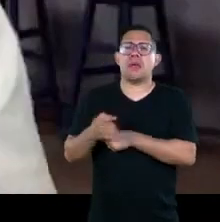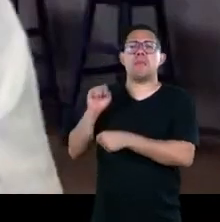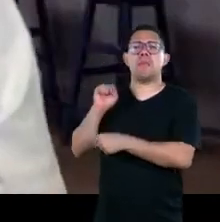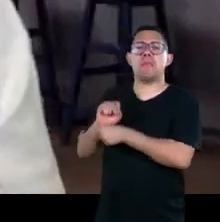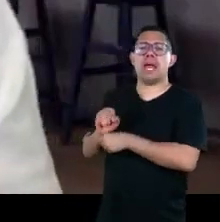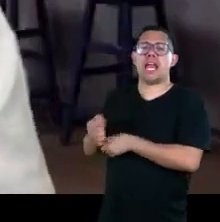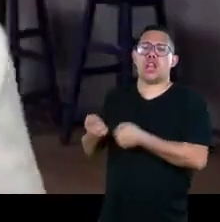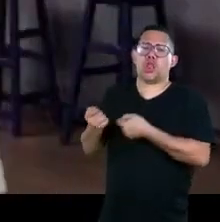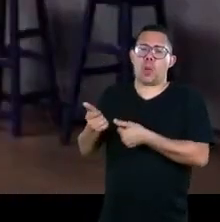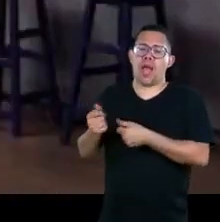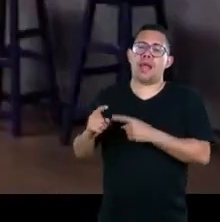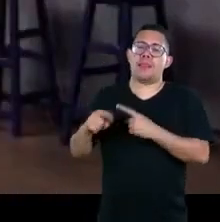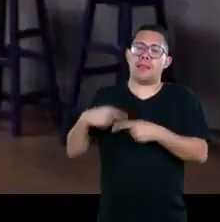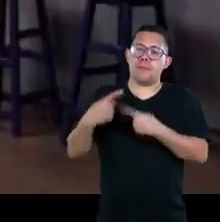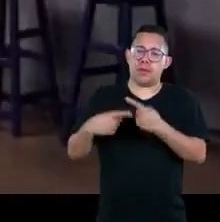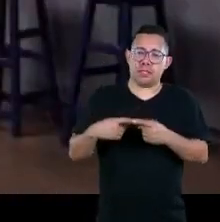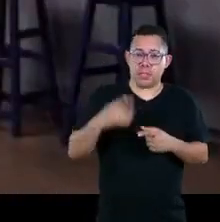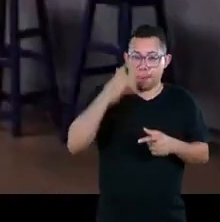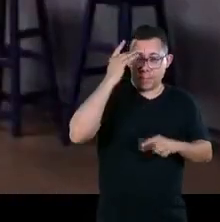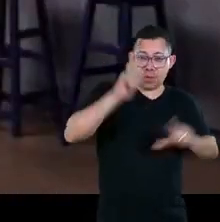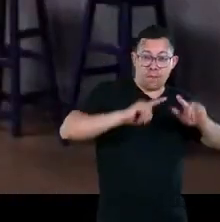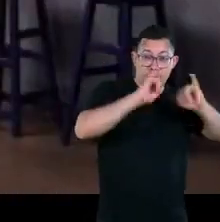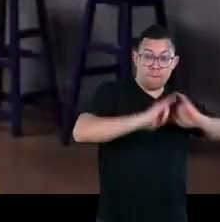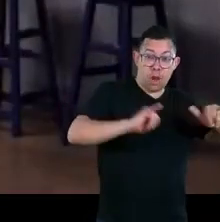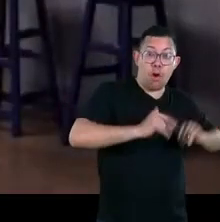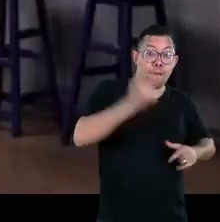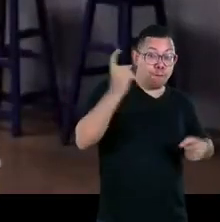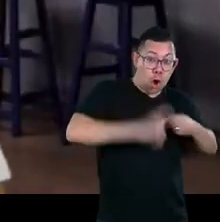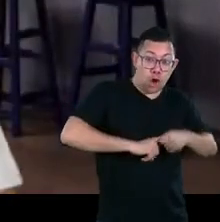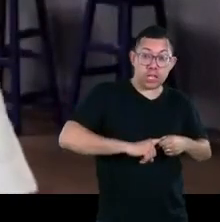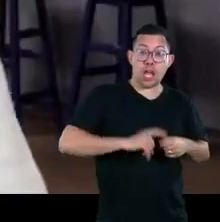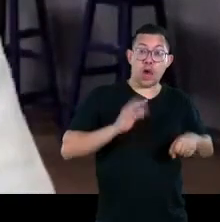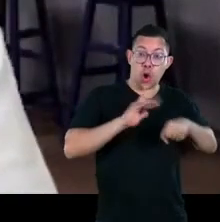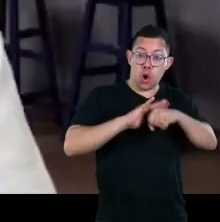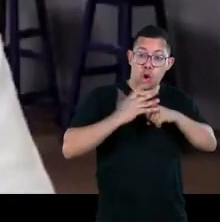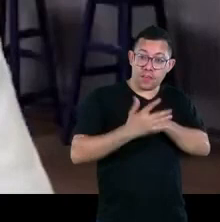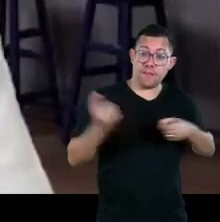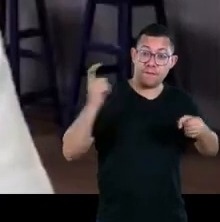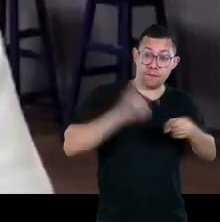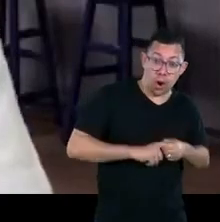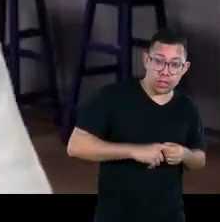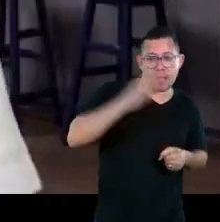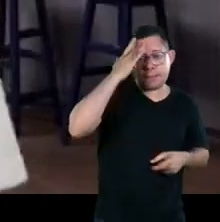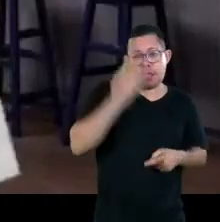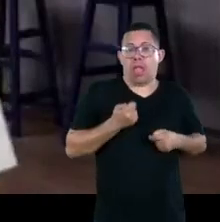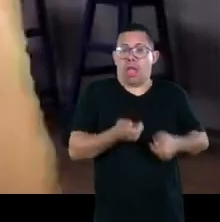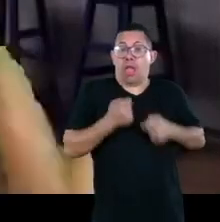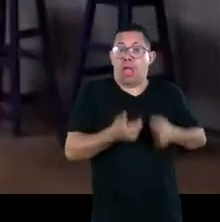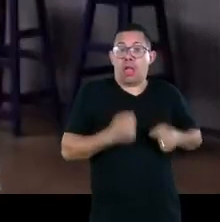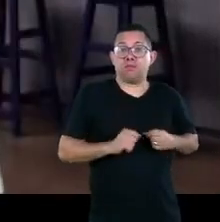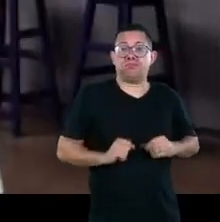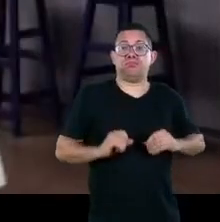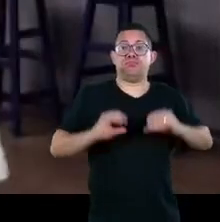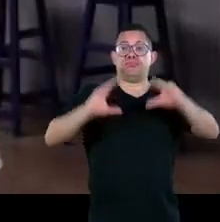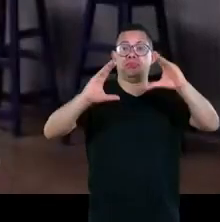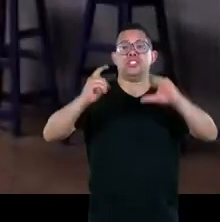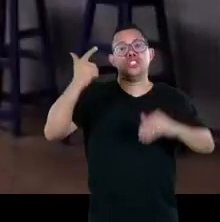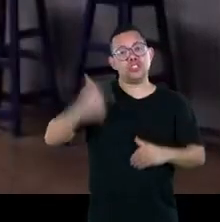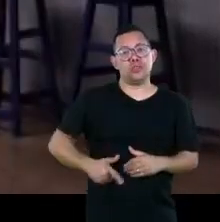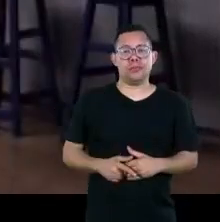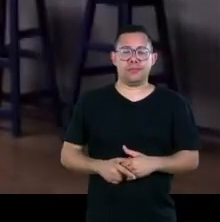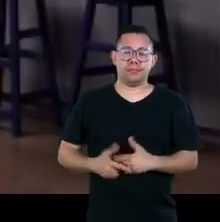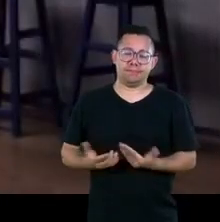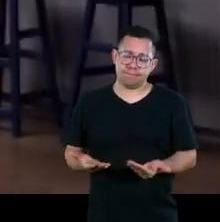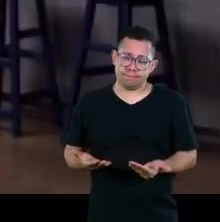exatamente então existe um movimento que é muito importante que é o movimento de cultura de doação no Brasil que tenta mudar isso é